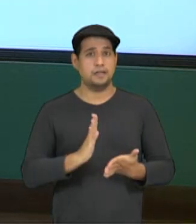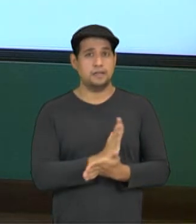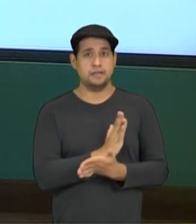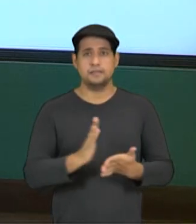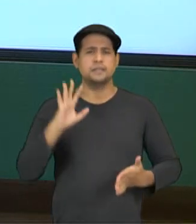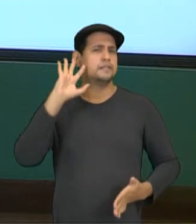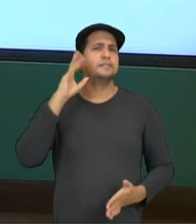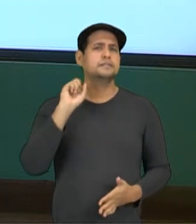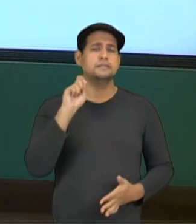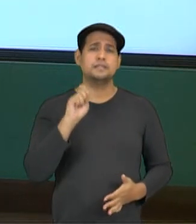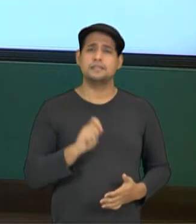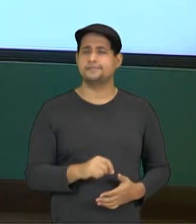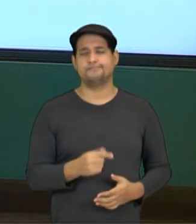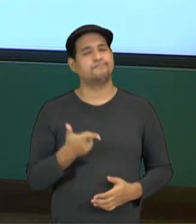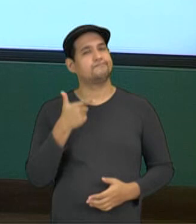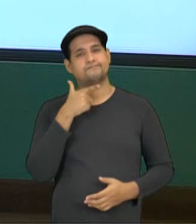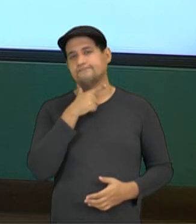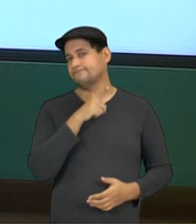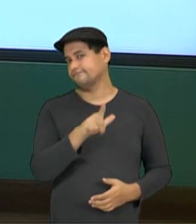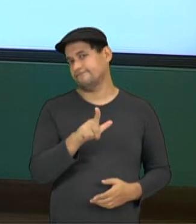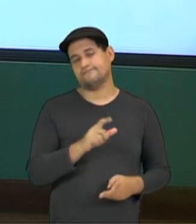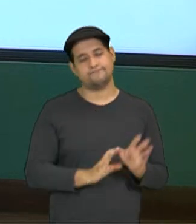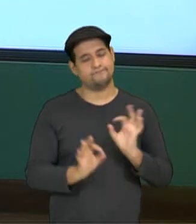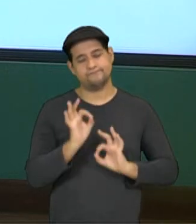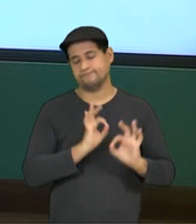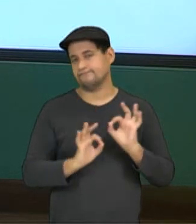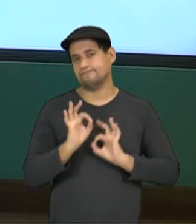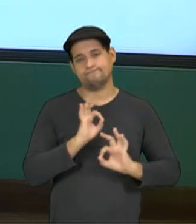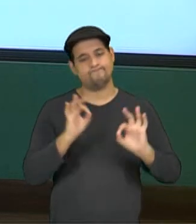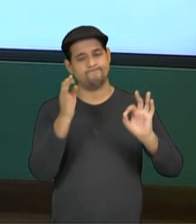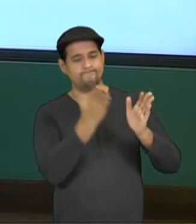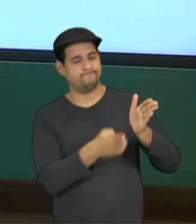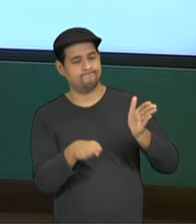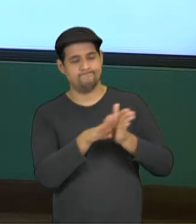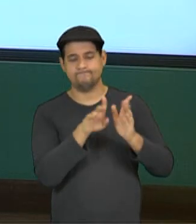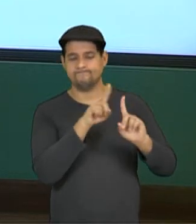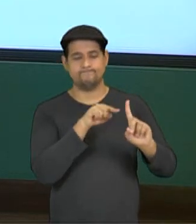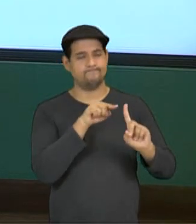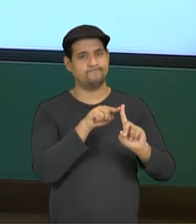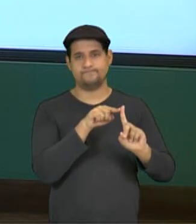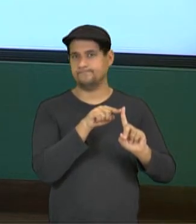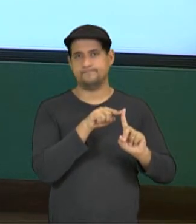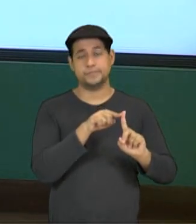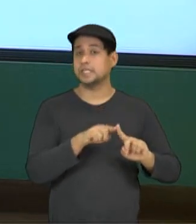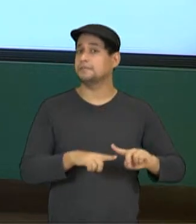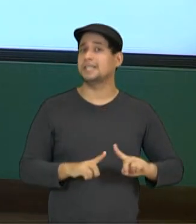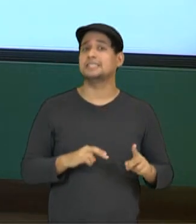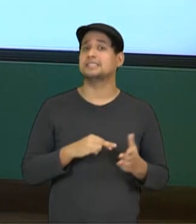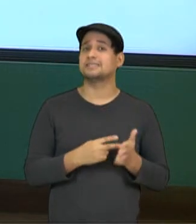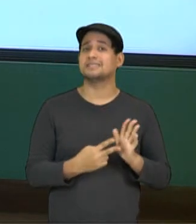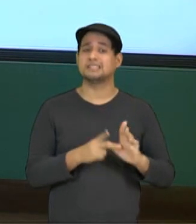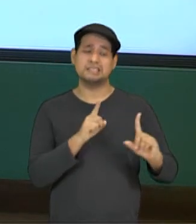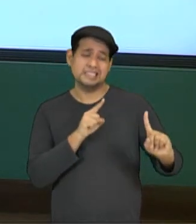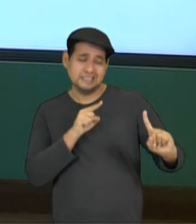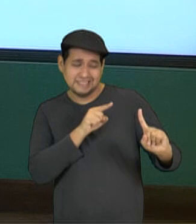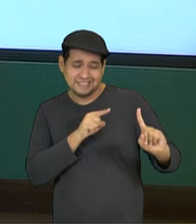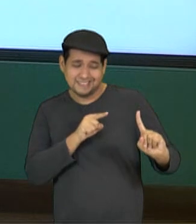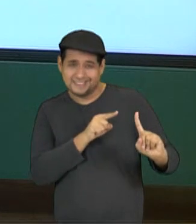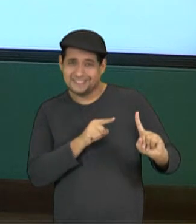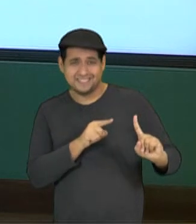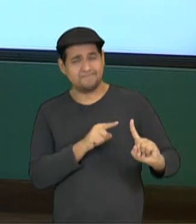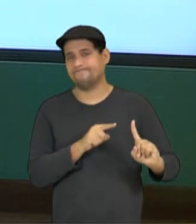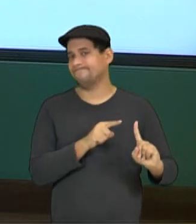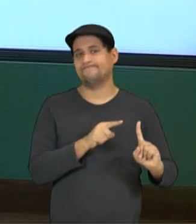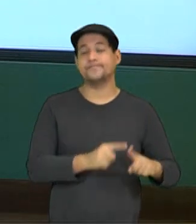acontece que a gente não consegue resolver, a gente não atinge o nosso objetivo. É a hora, né, de rever os